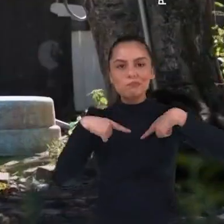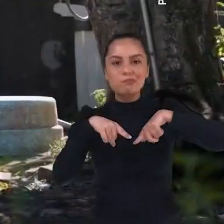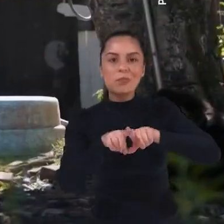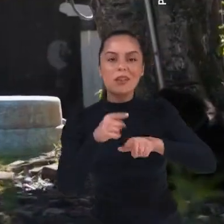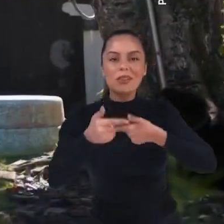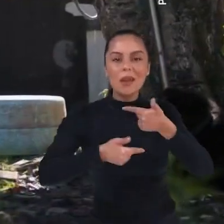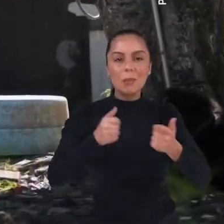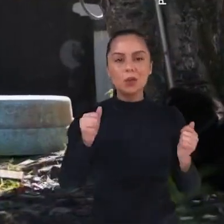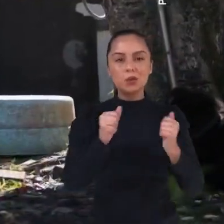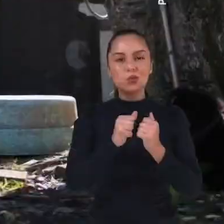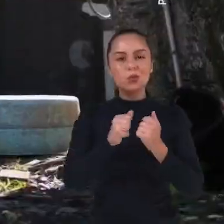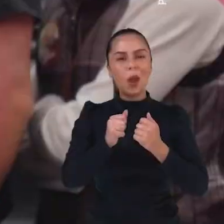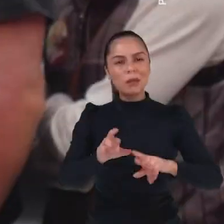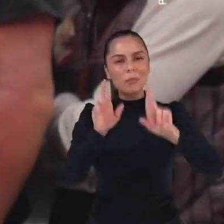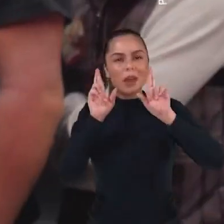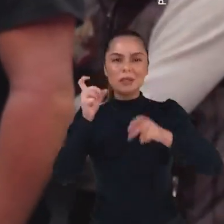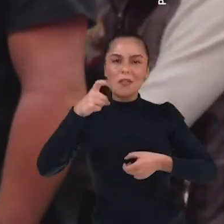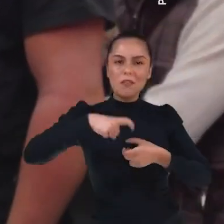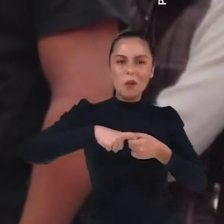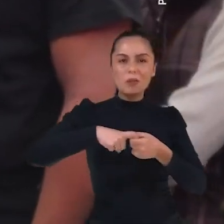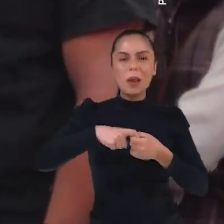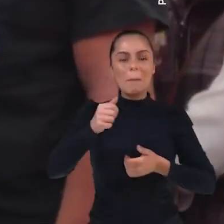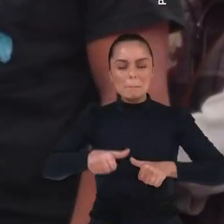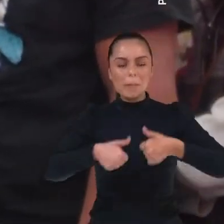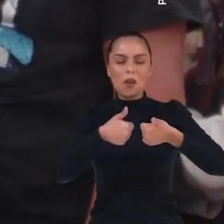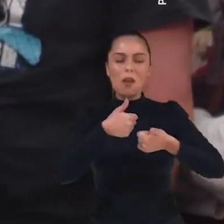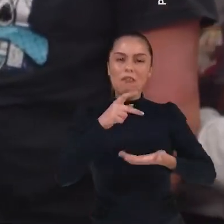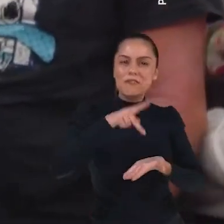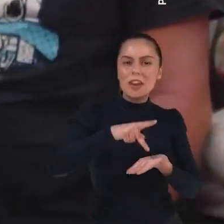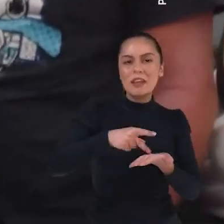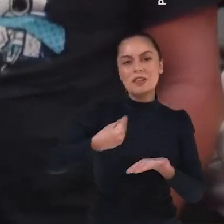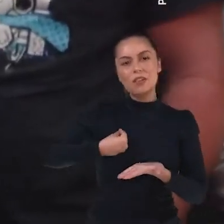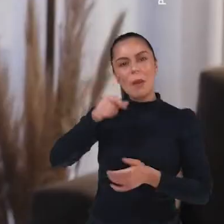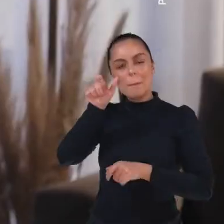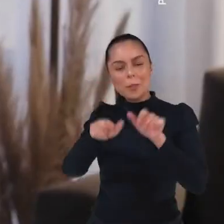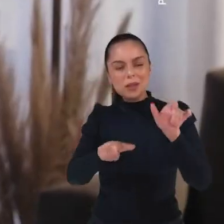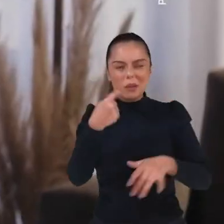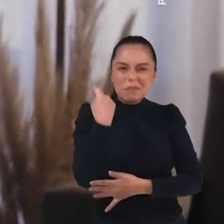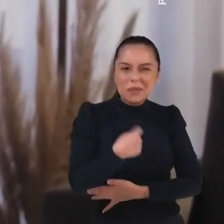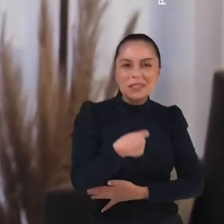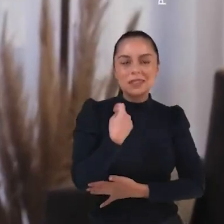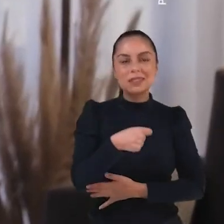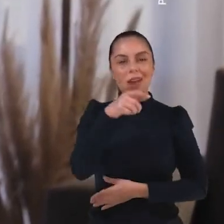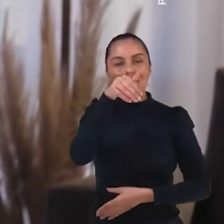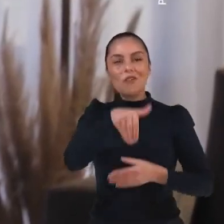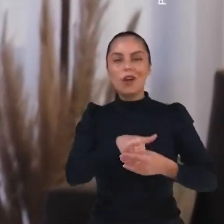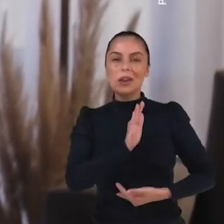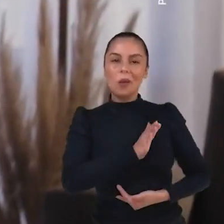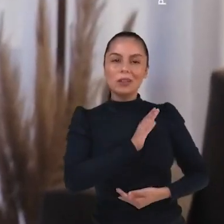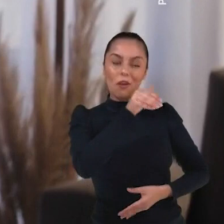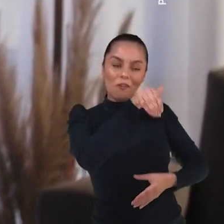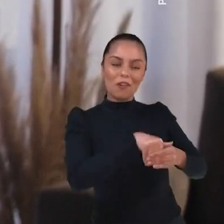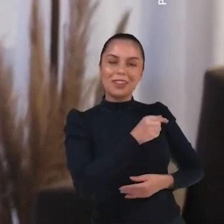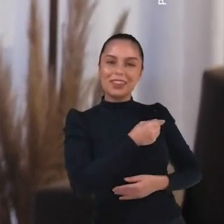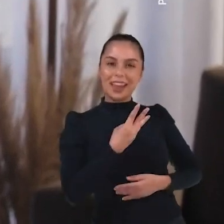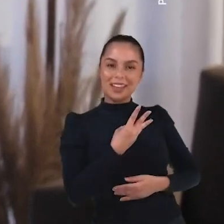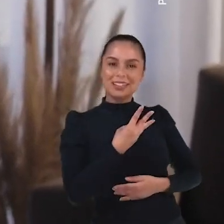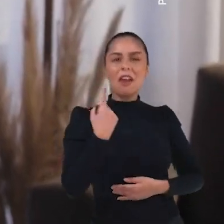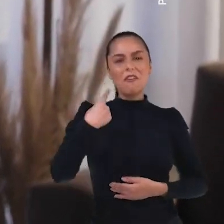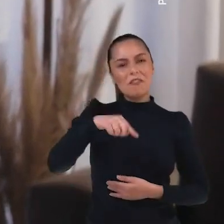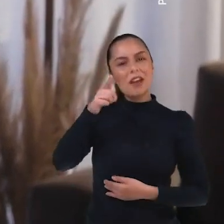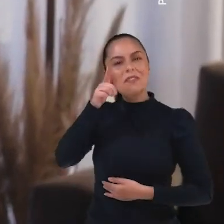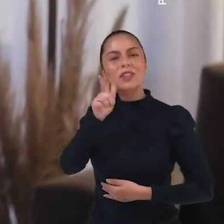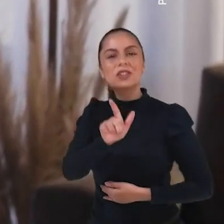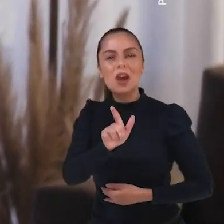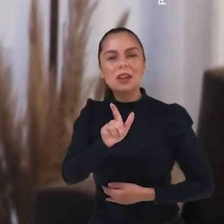e melhorar de verdade a vida de quem mais precisa. Vote com o coração. Vote no 13. Vamos à